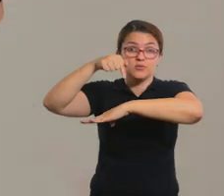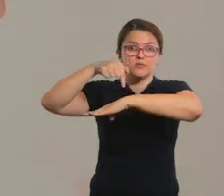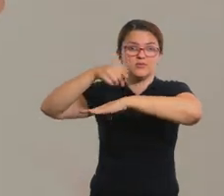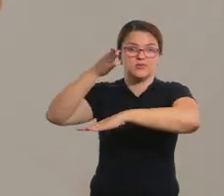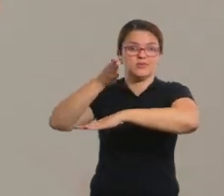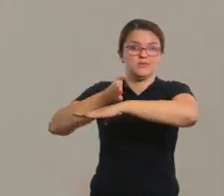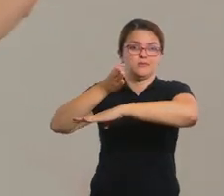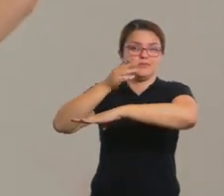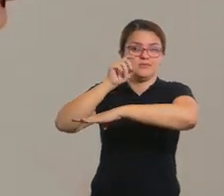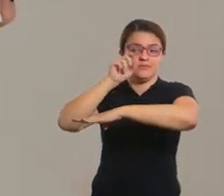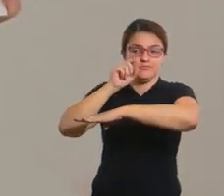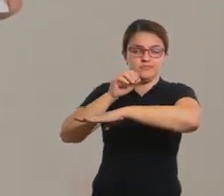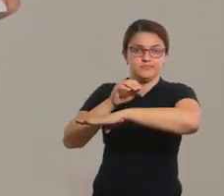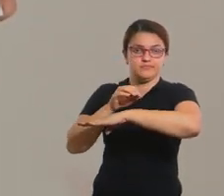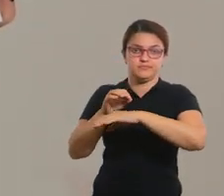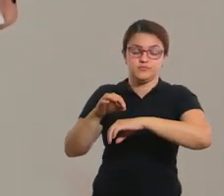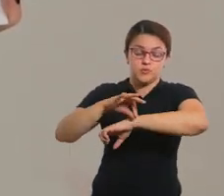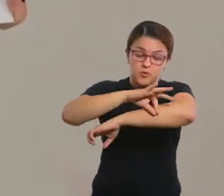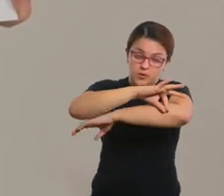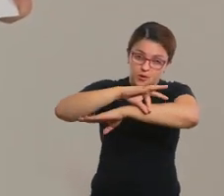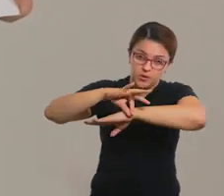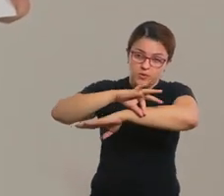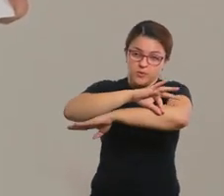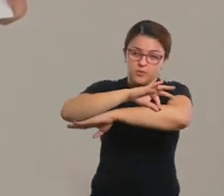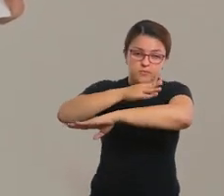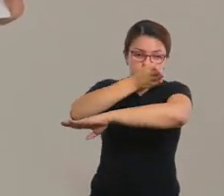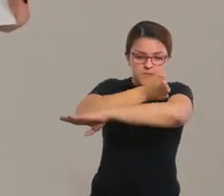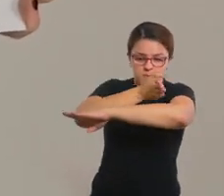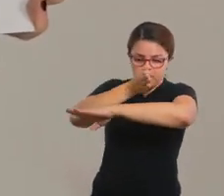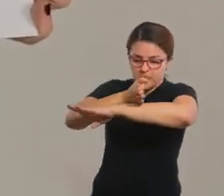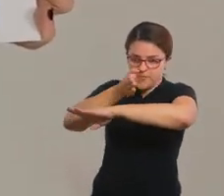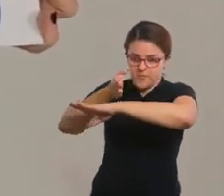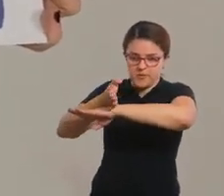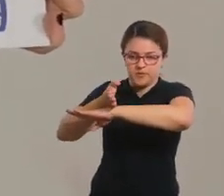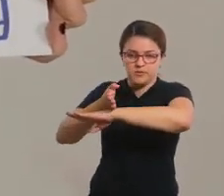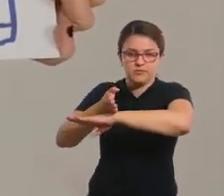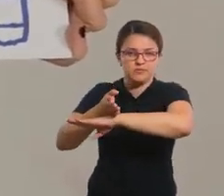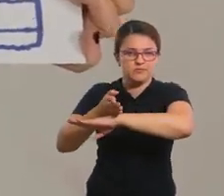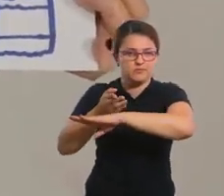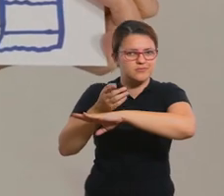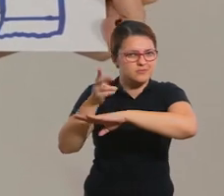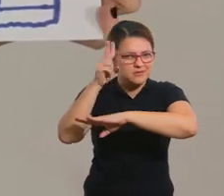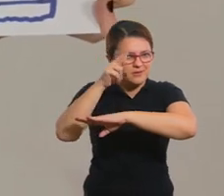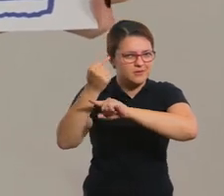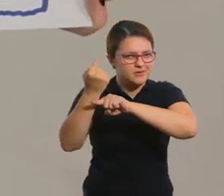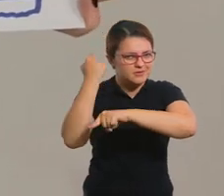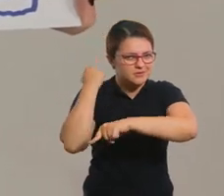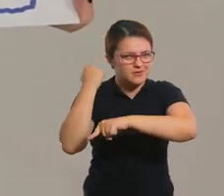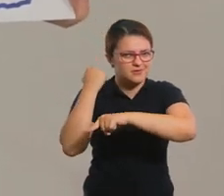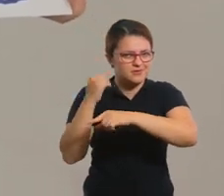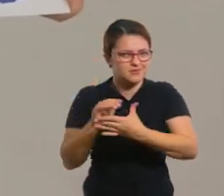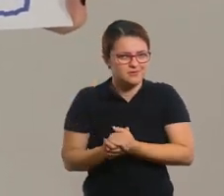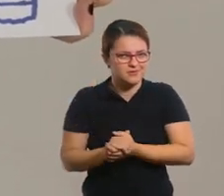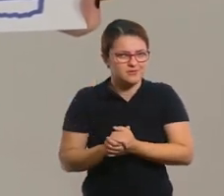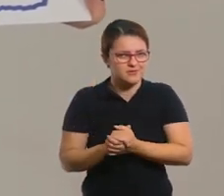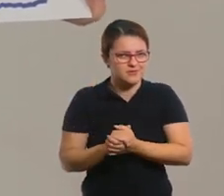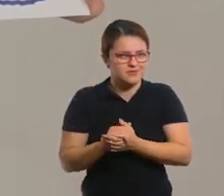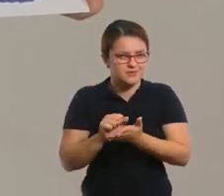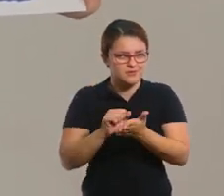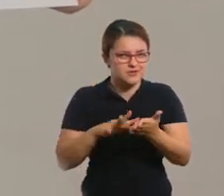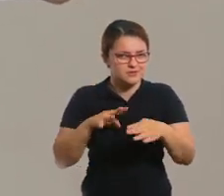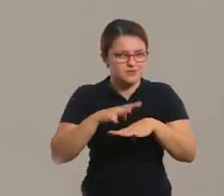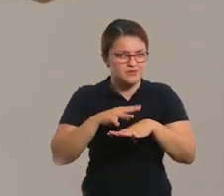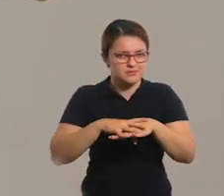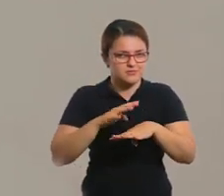régua. Vão traçar uma linha e separar esses momentos que vocês haviam registrado lá na